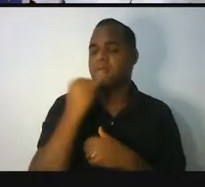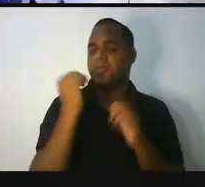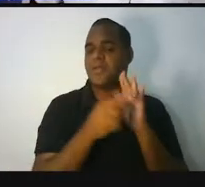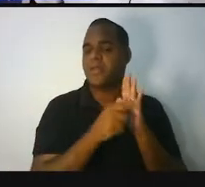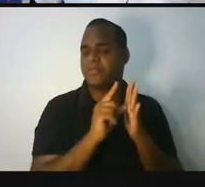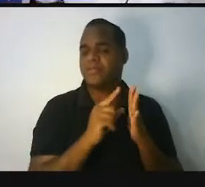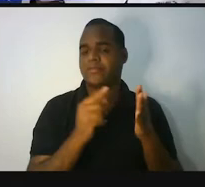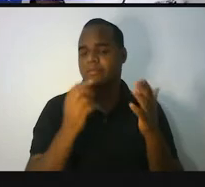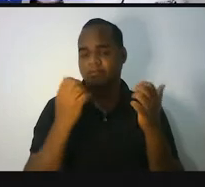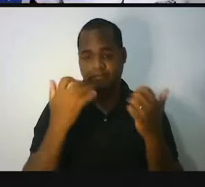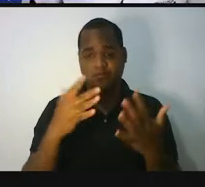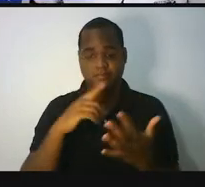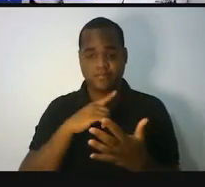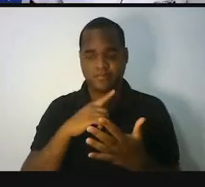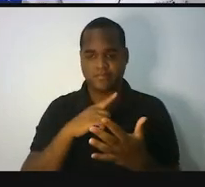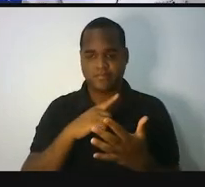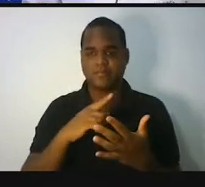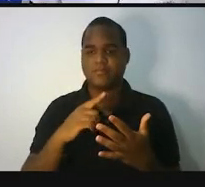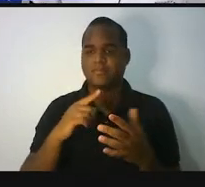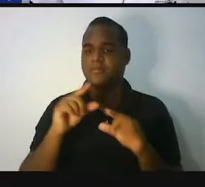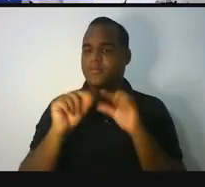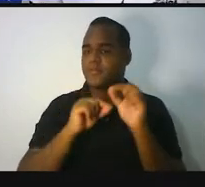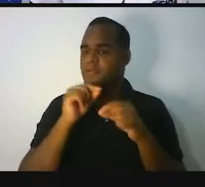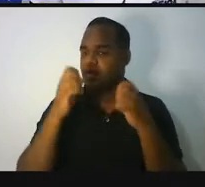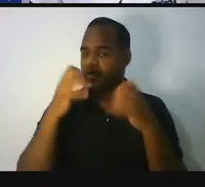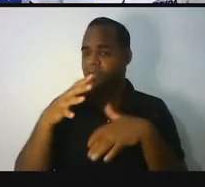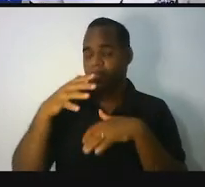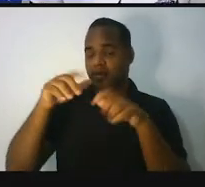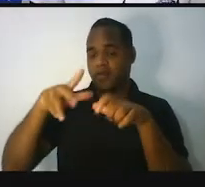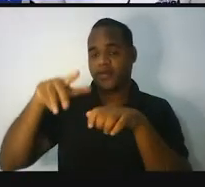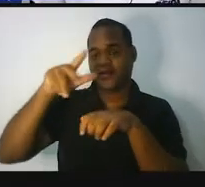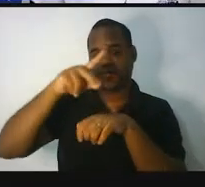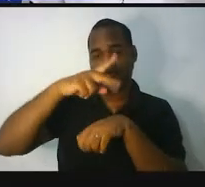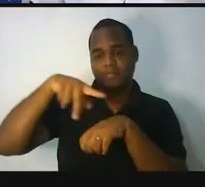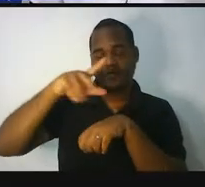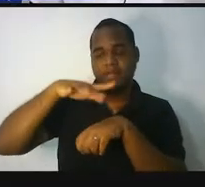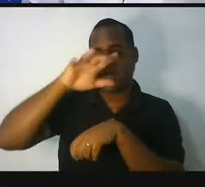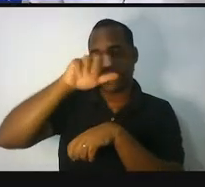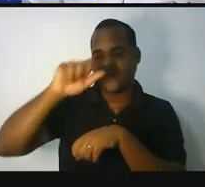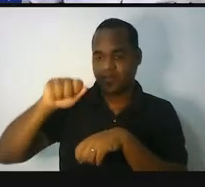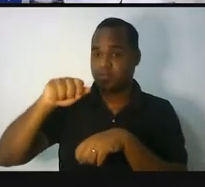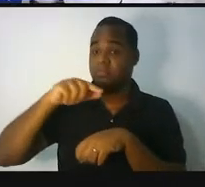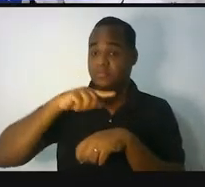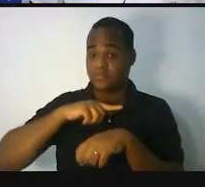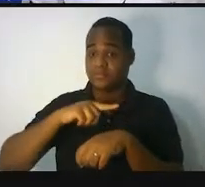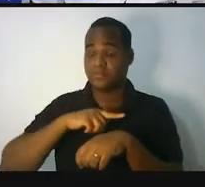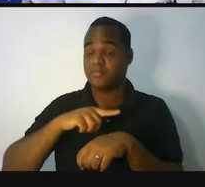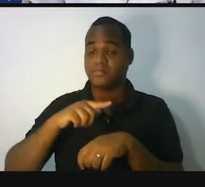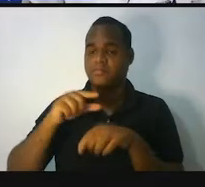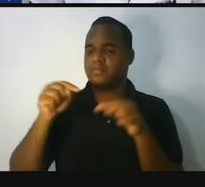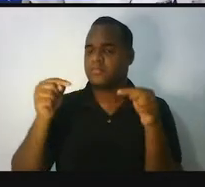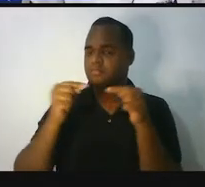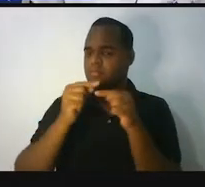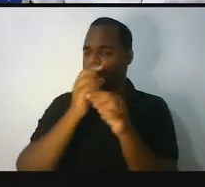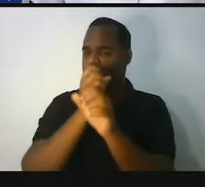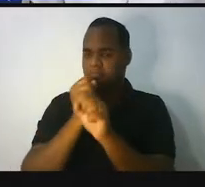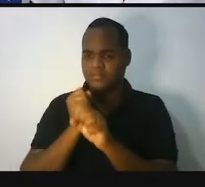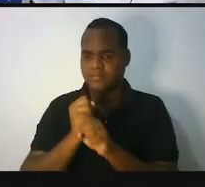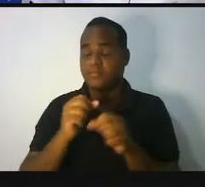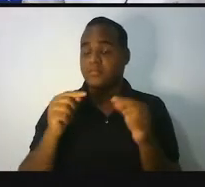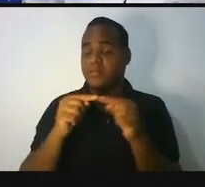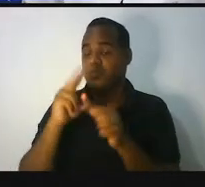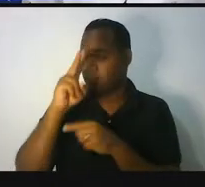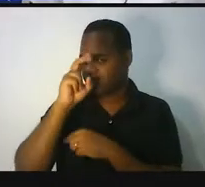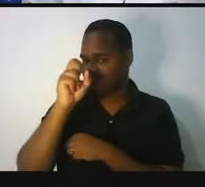a essa. O é que a gente viu? A gente viu que a África, a África, o continente africano teve uma forte